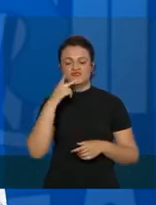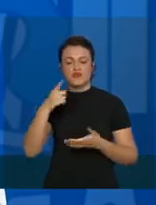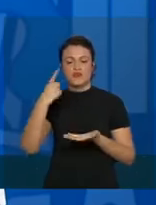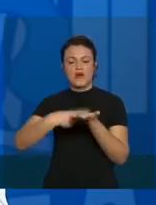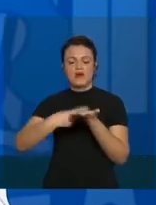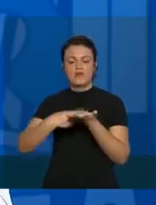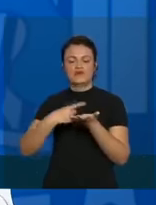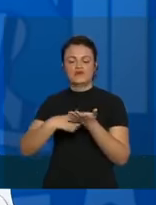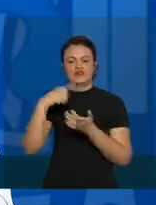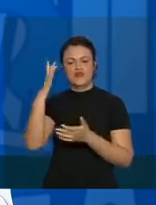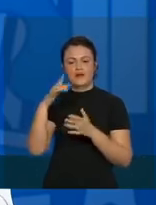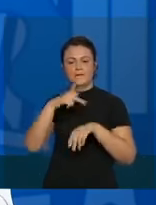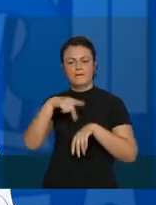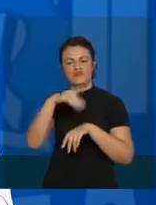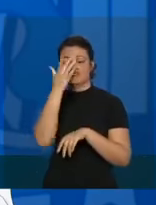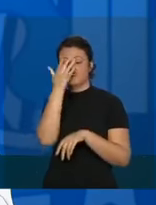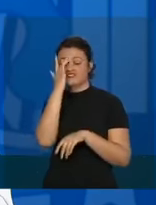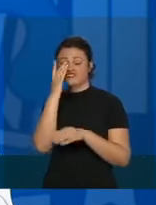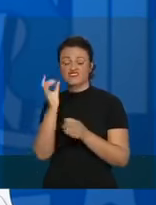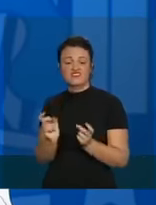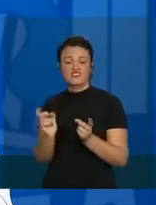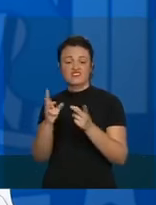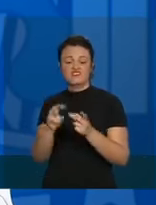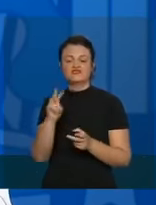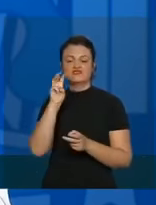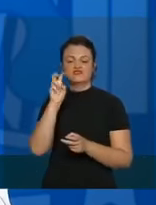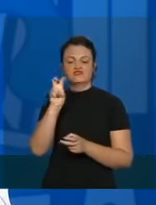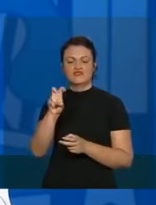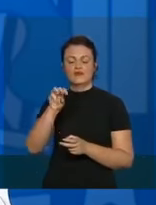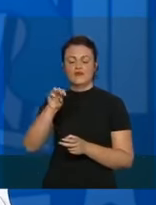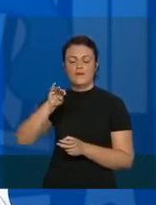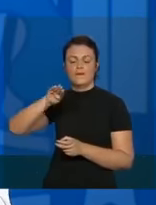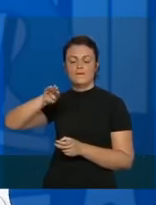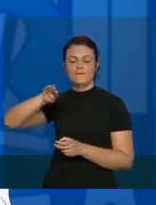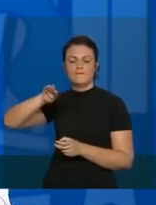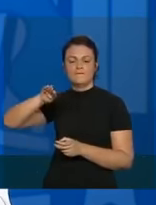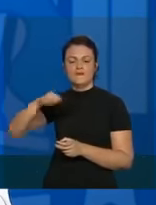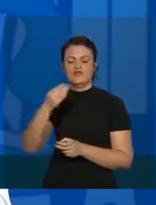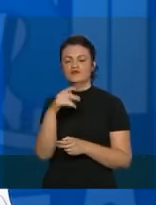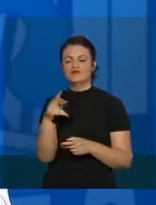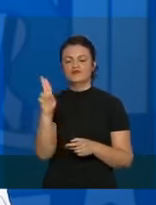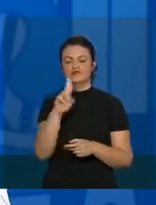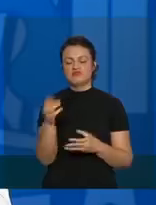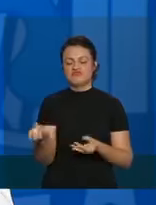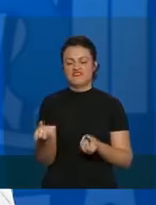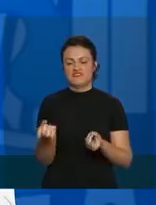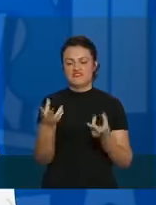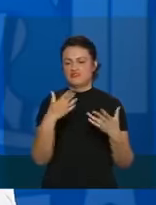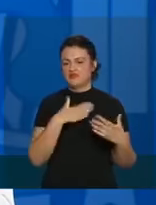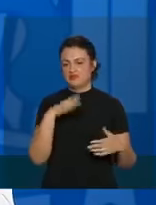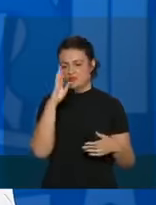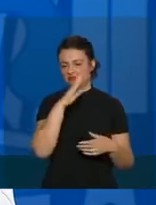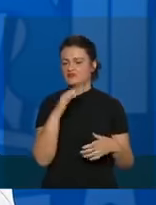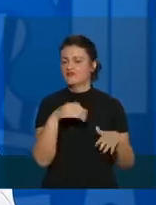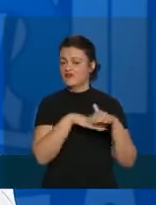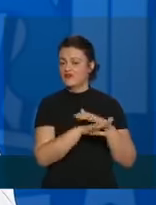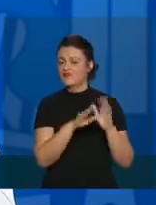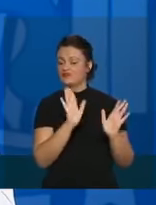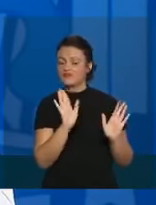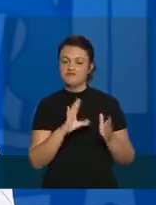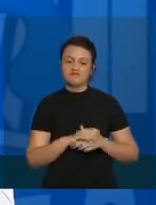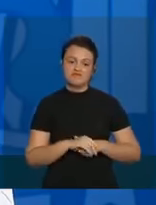acordo com a Índia, a Índia vai vender mais 5 milhões de unidades para o Brasil, que vai ficar aí e tal.